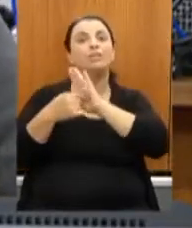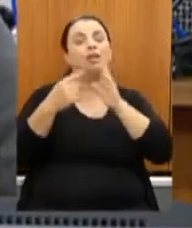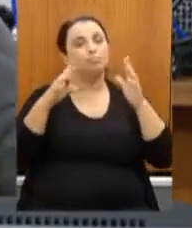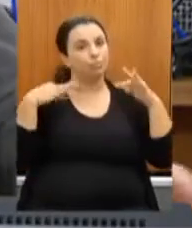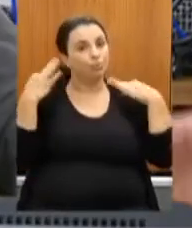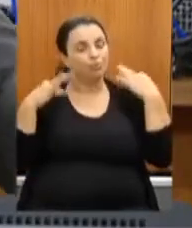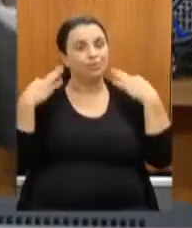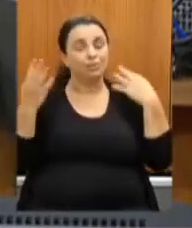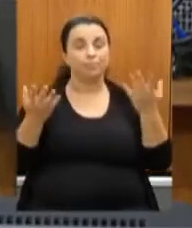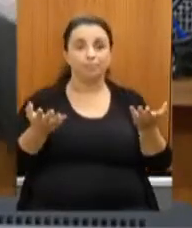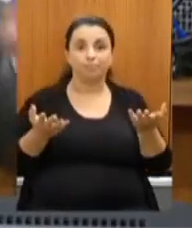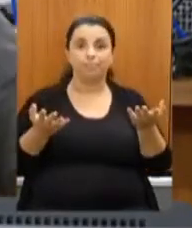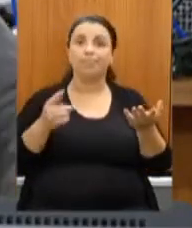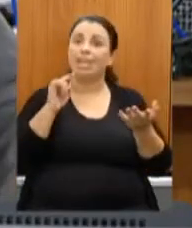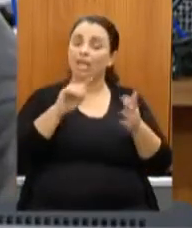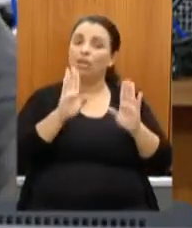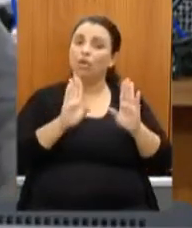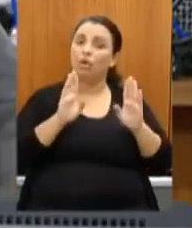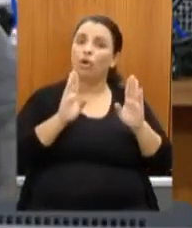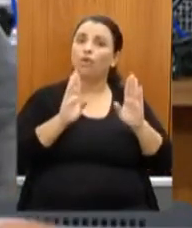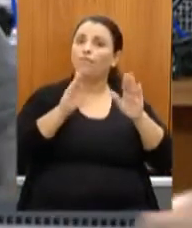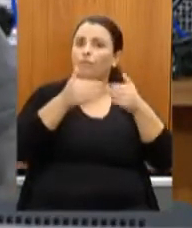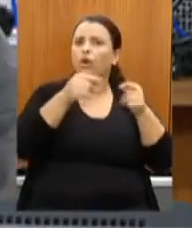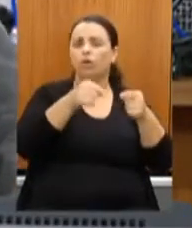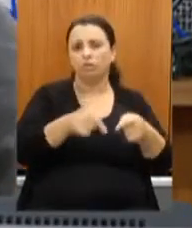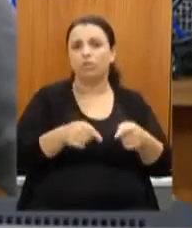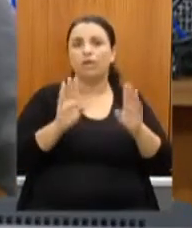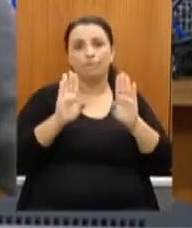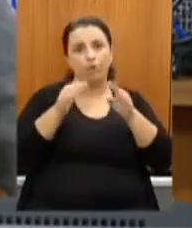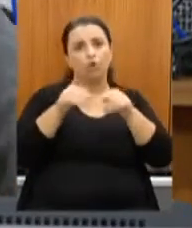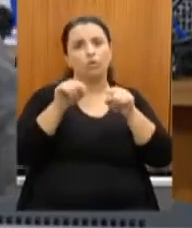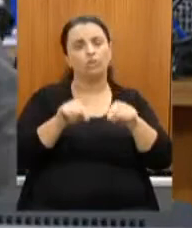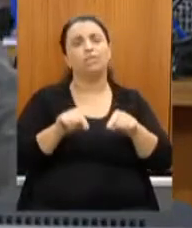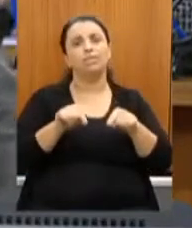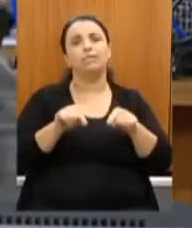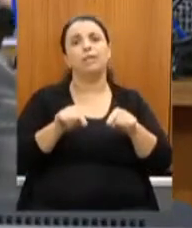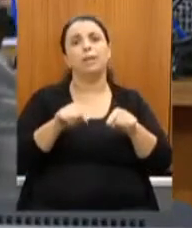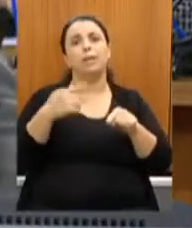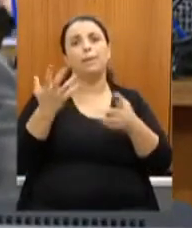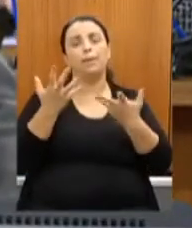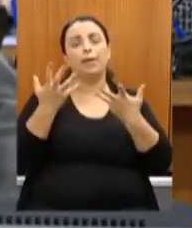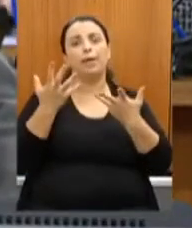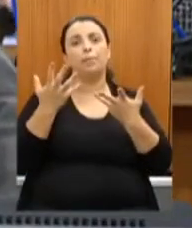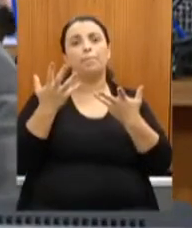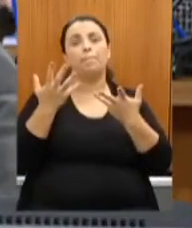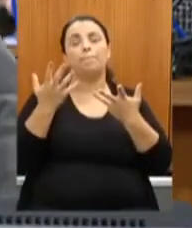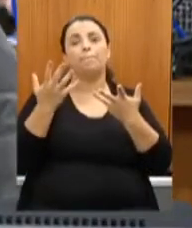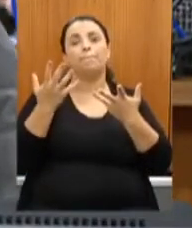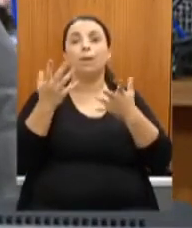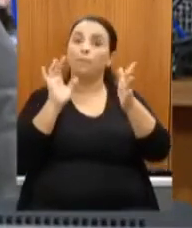Nesse sentido, eu queria primeiramente fazer uma pergunta